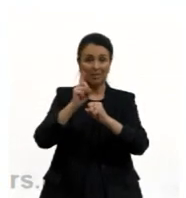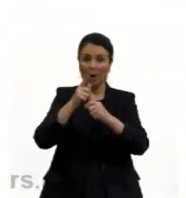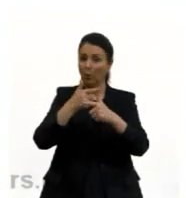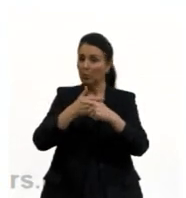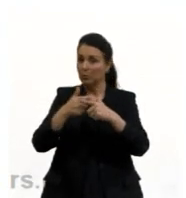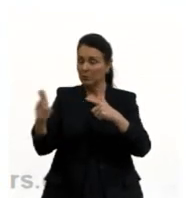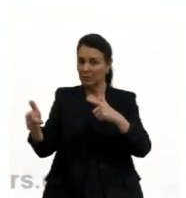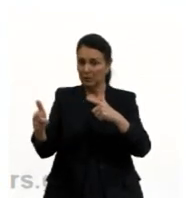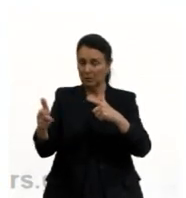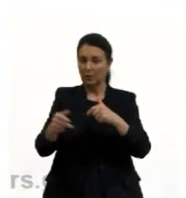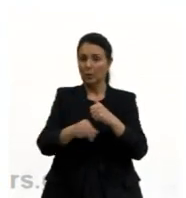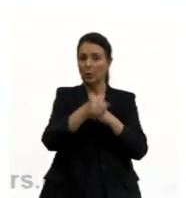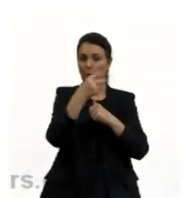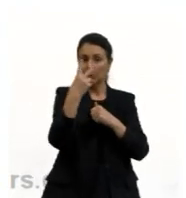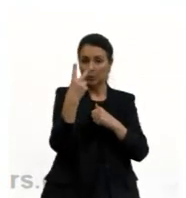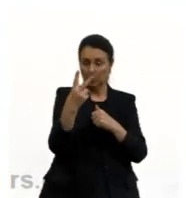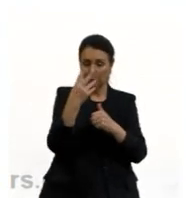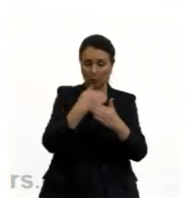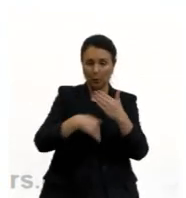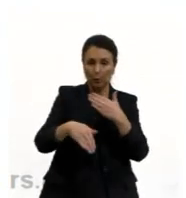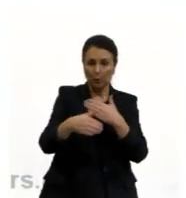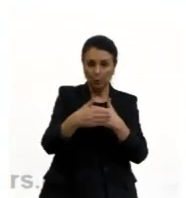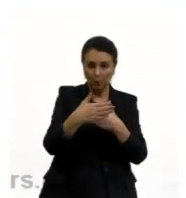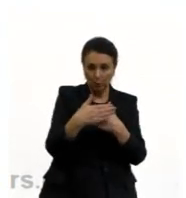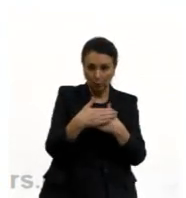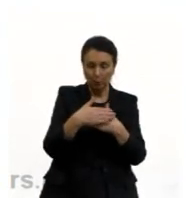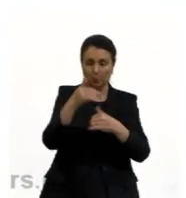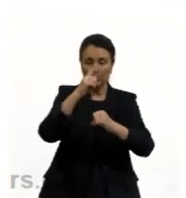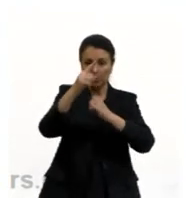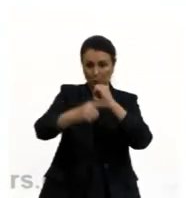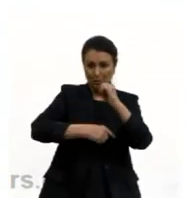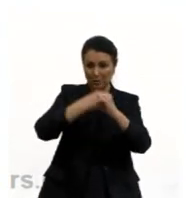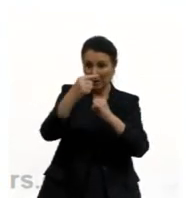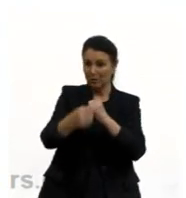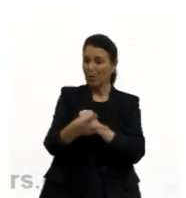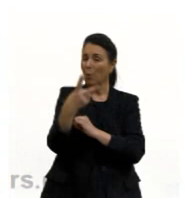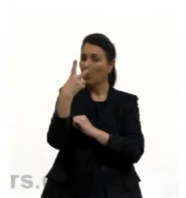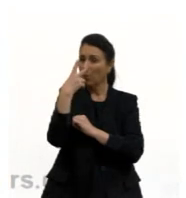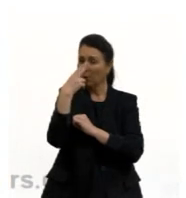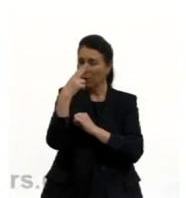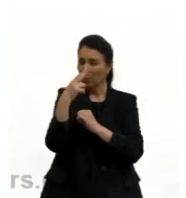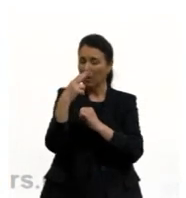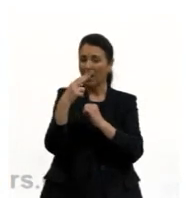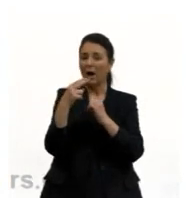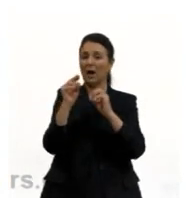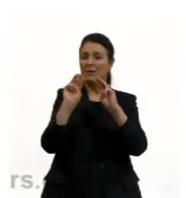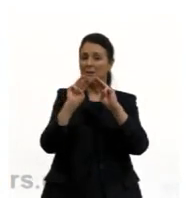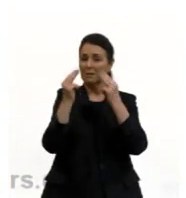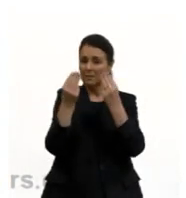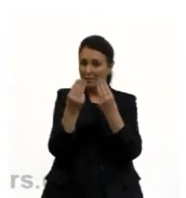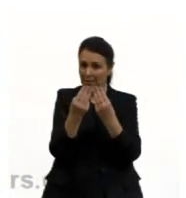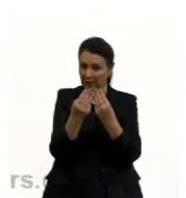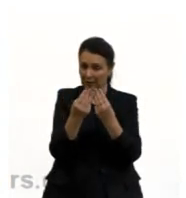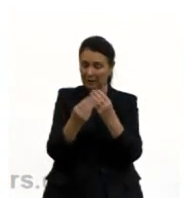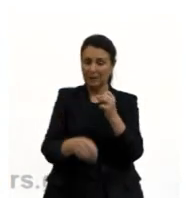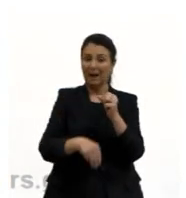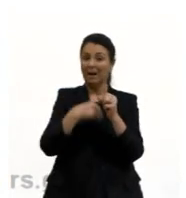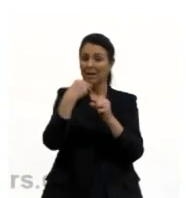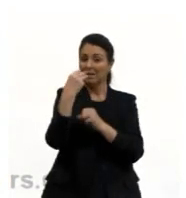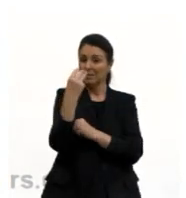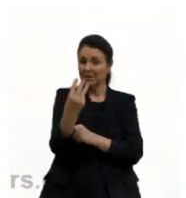todos os átomos de um dado elemento químico são idênticos em massa e em todas as outras propriedades. Três,